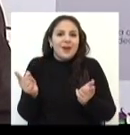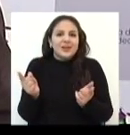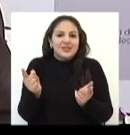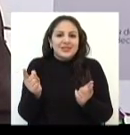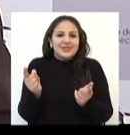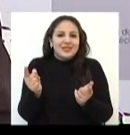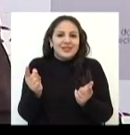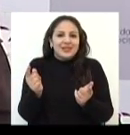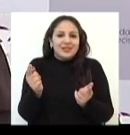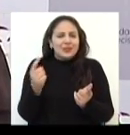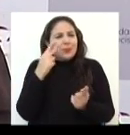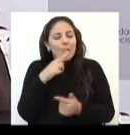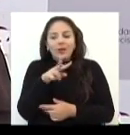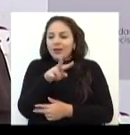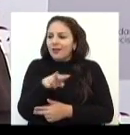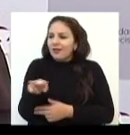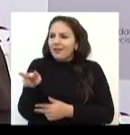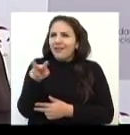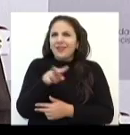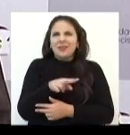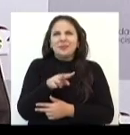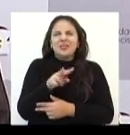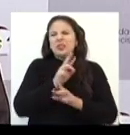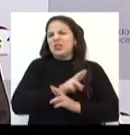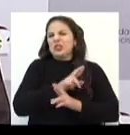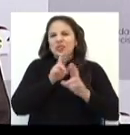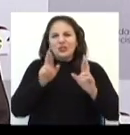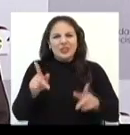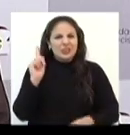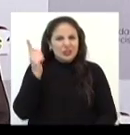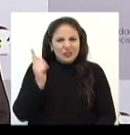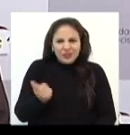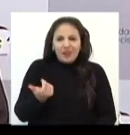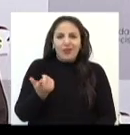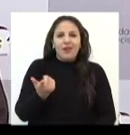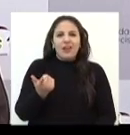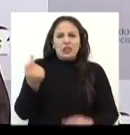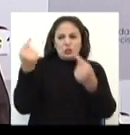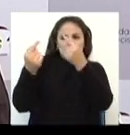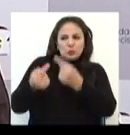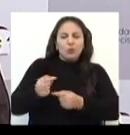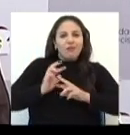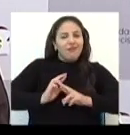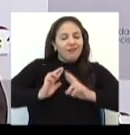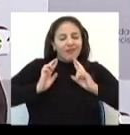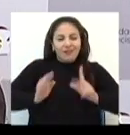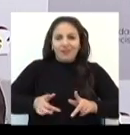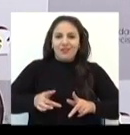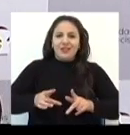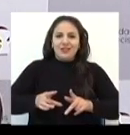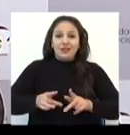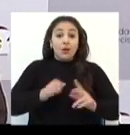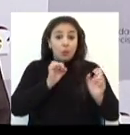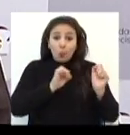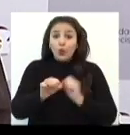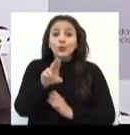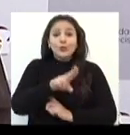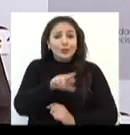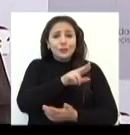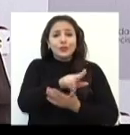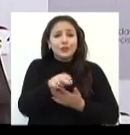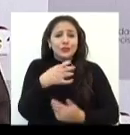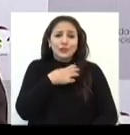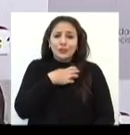geografia diferente, com uma estrutura diferente, com possibilidades de uso diferentes,